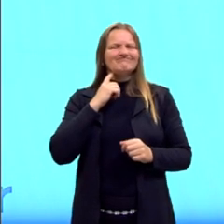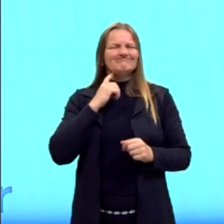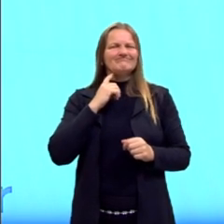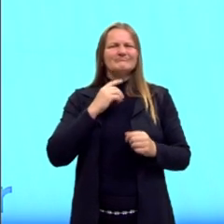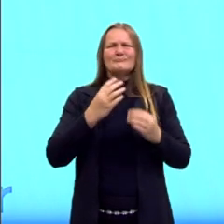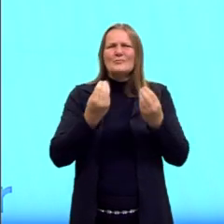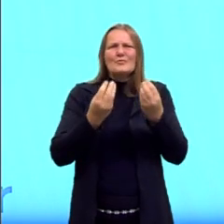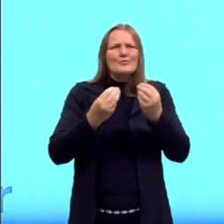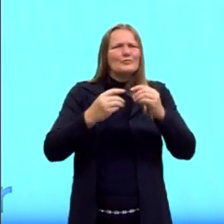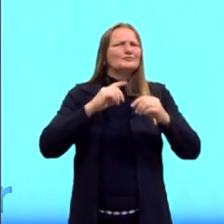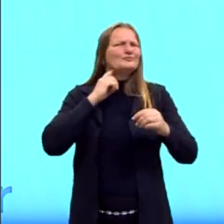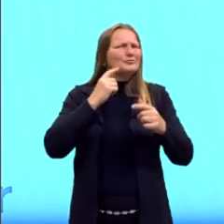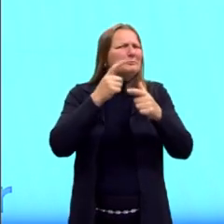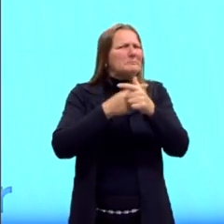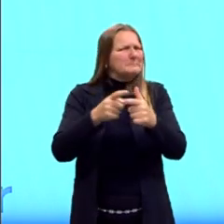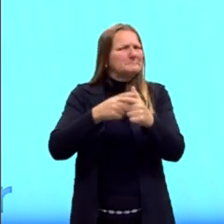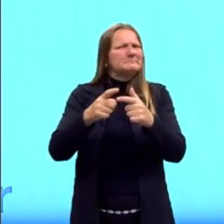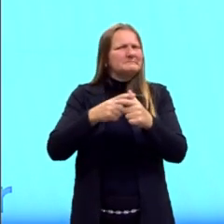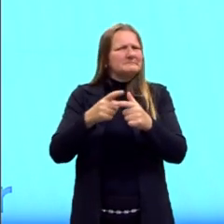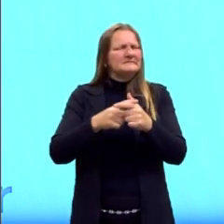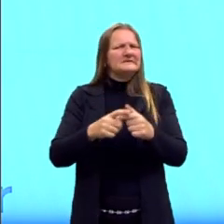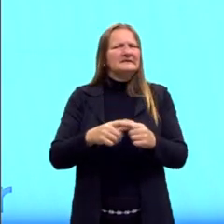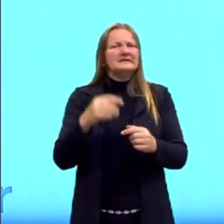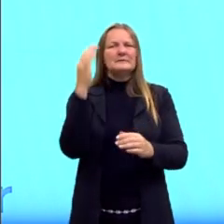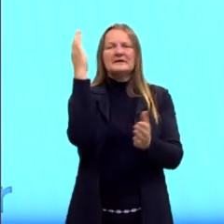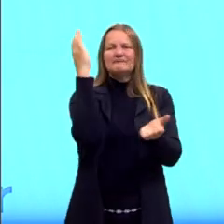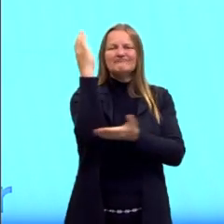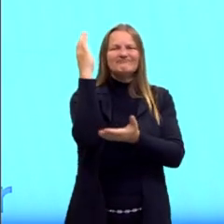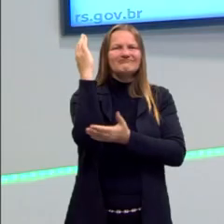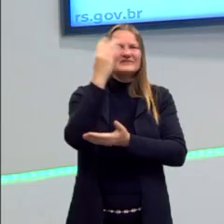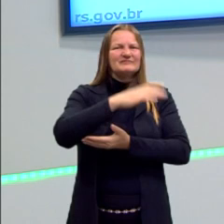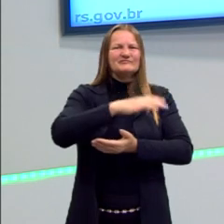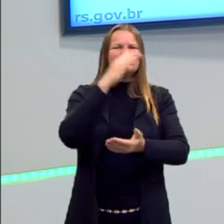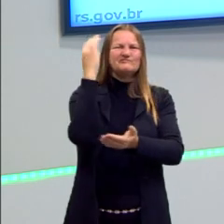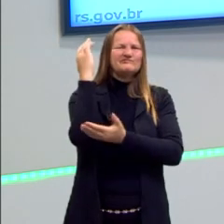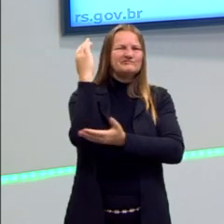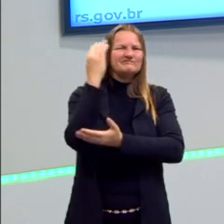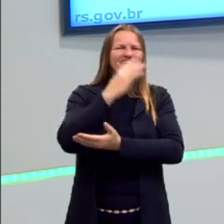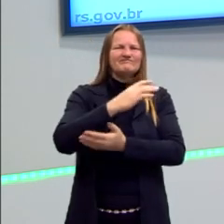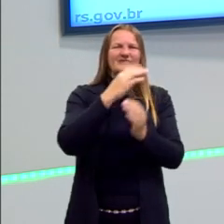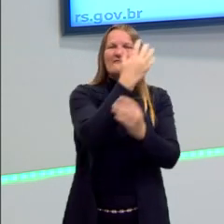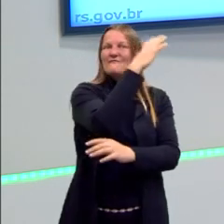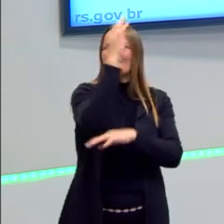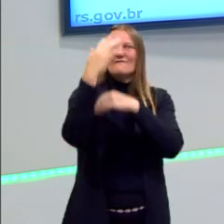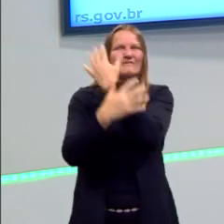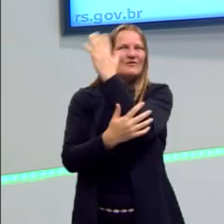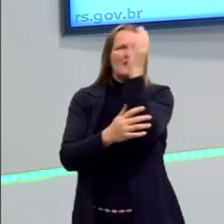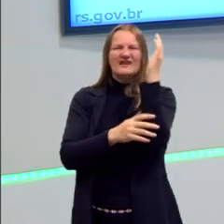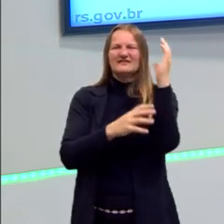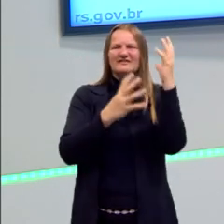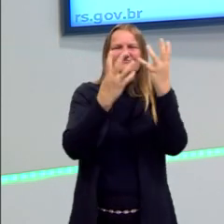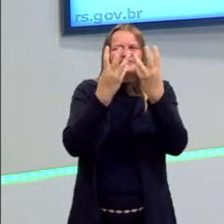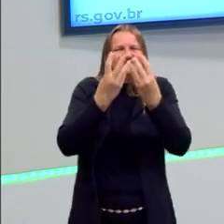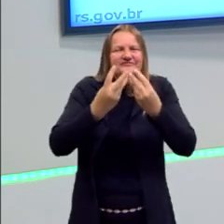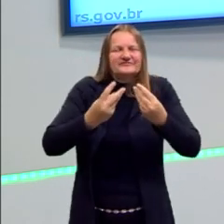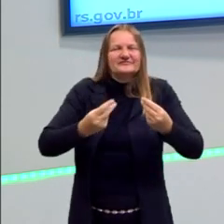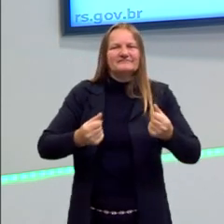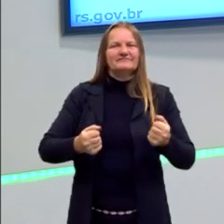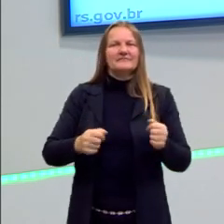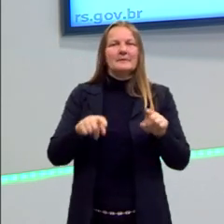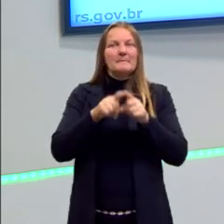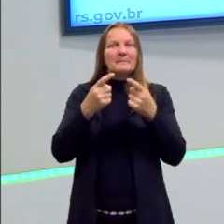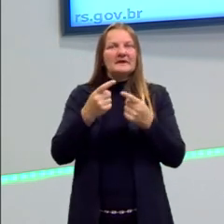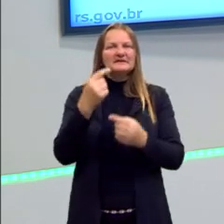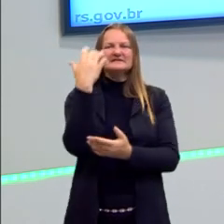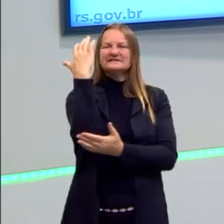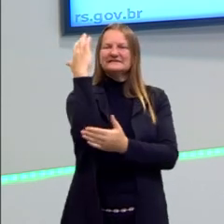poluição, a poluição nos países, o desmatamento é um problema global. Por mais que nós achamos que a Amazônia é nossa, mas o